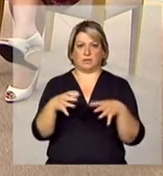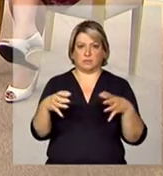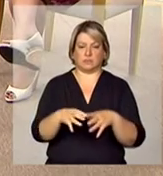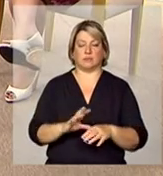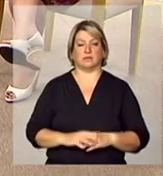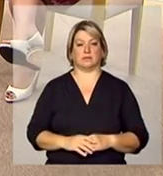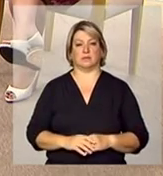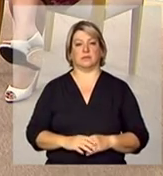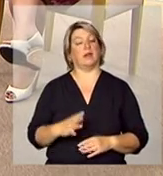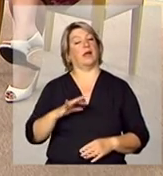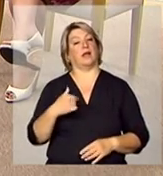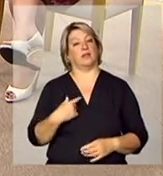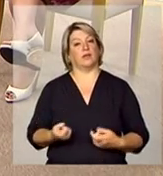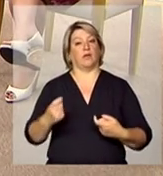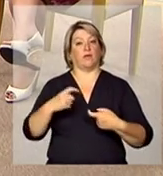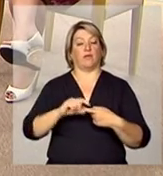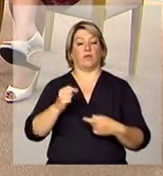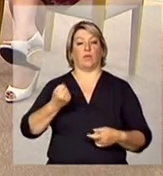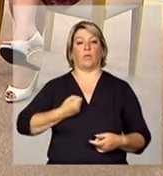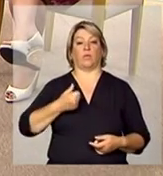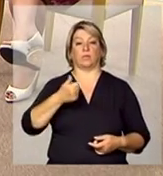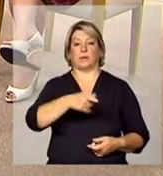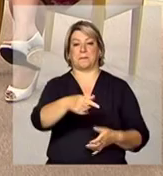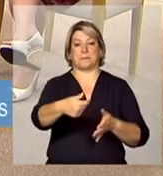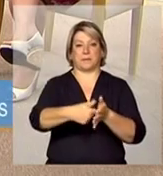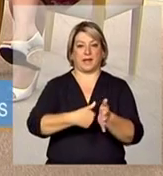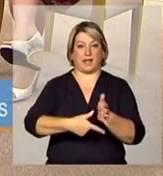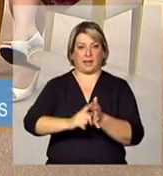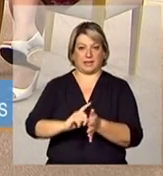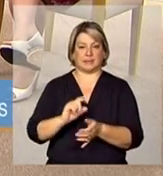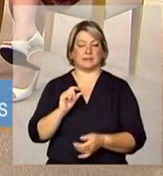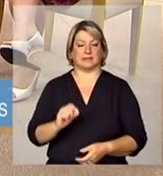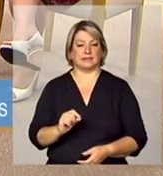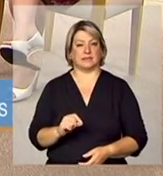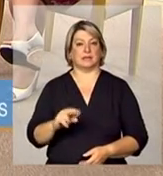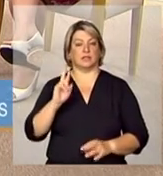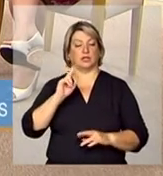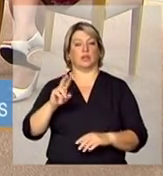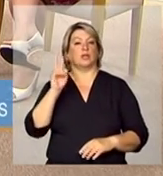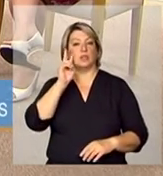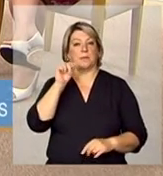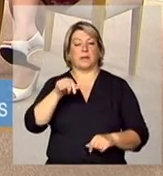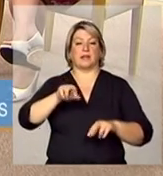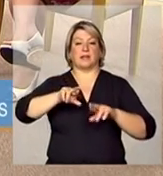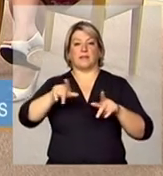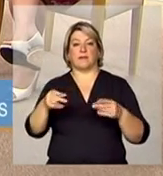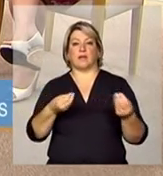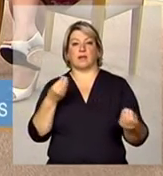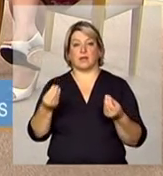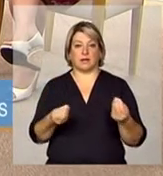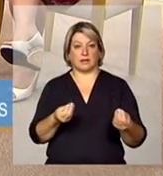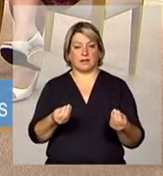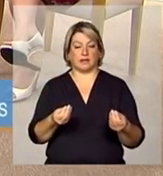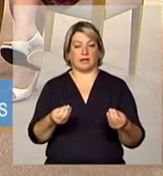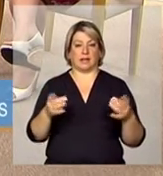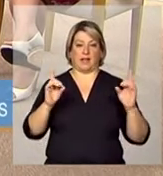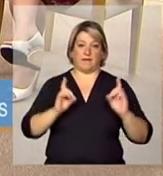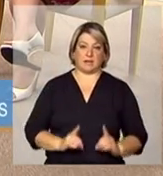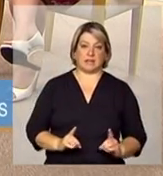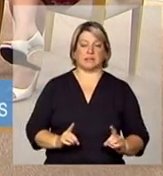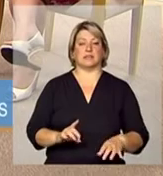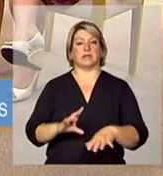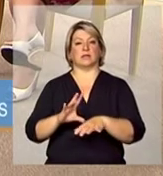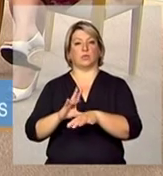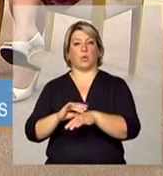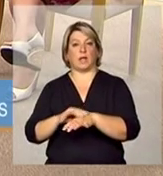acho que a gente volta à pergunta número 1 que é essa diferença entre deficiência e doença e como que assistência social e os profissionais que hoje